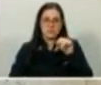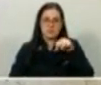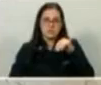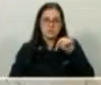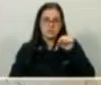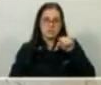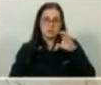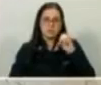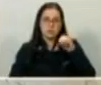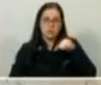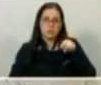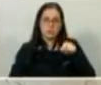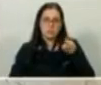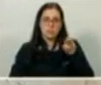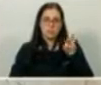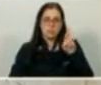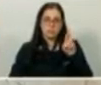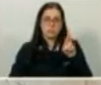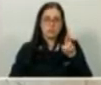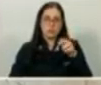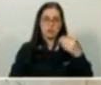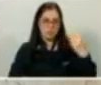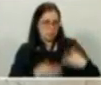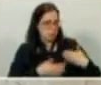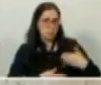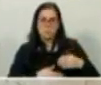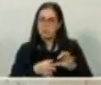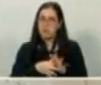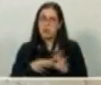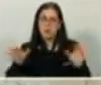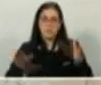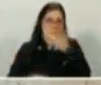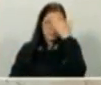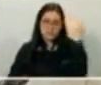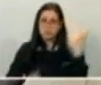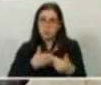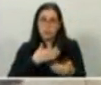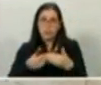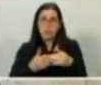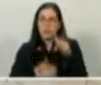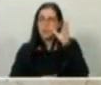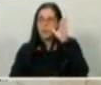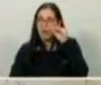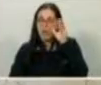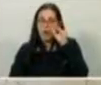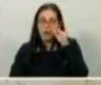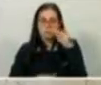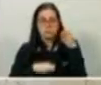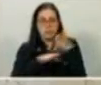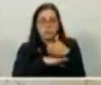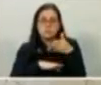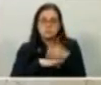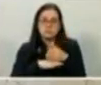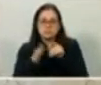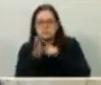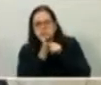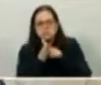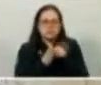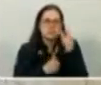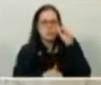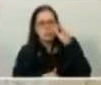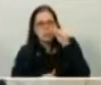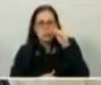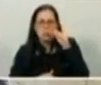.br, meu mandato é um livro aberto para qualquer pessoa de São Paulo ou de fora entrar e investigar, aceito